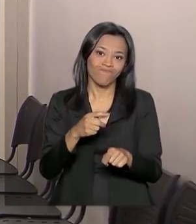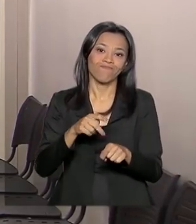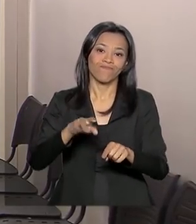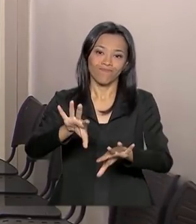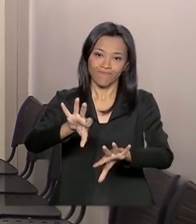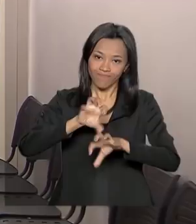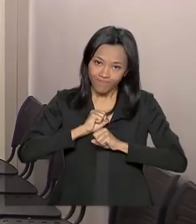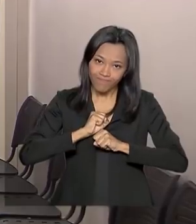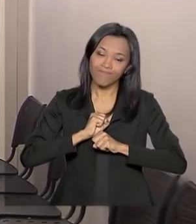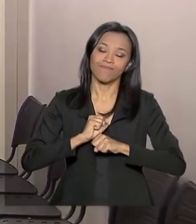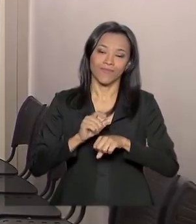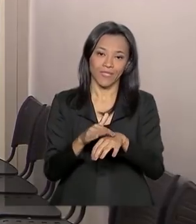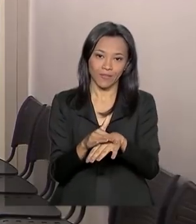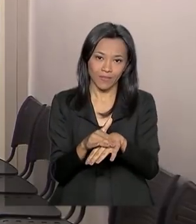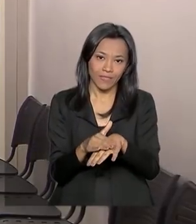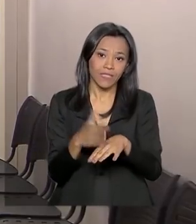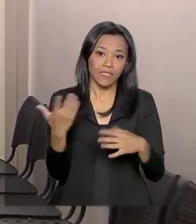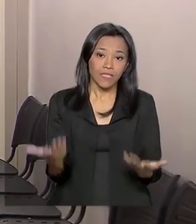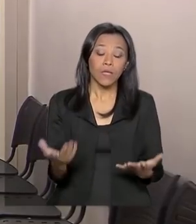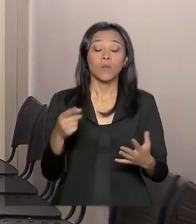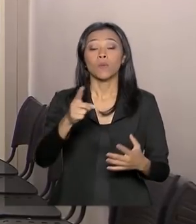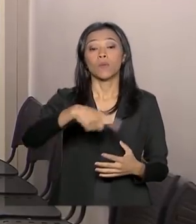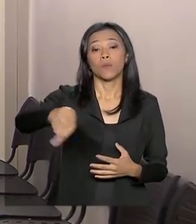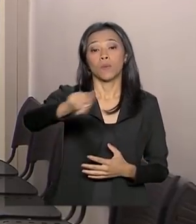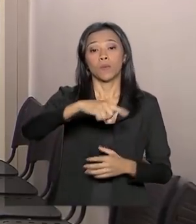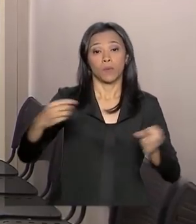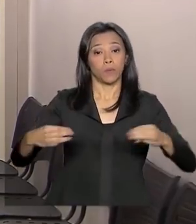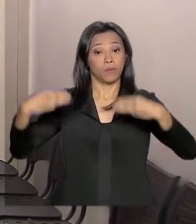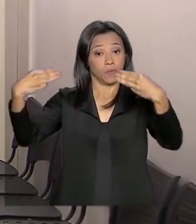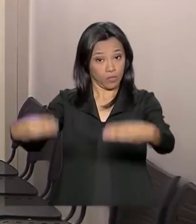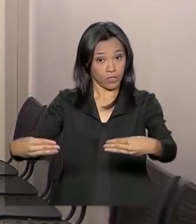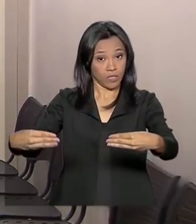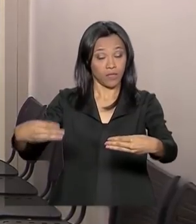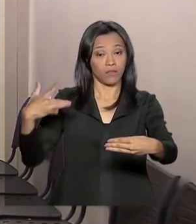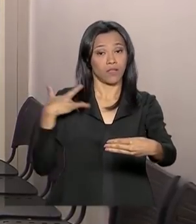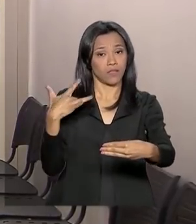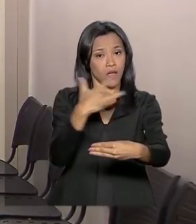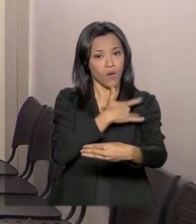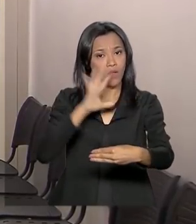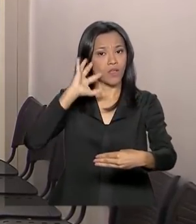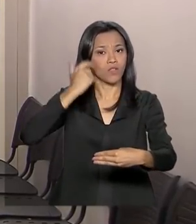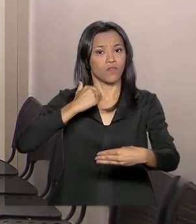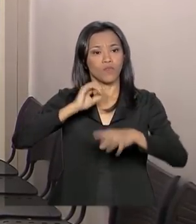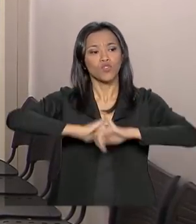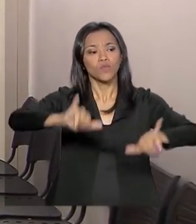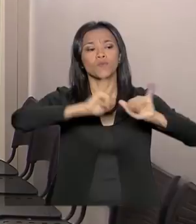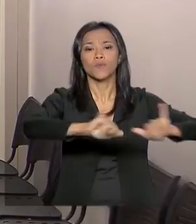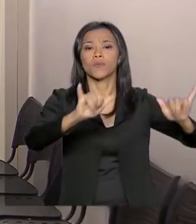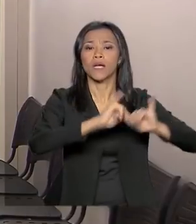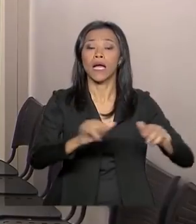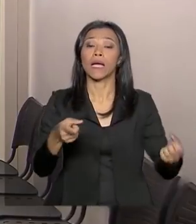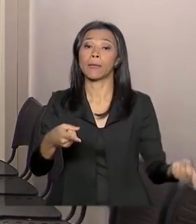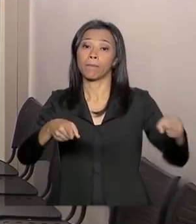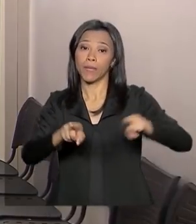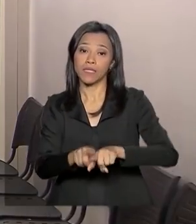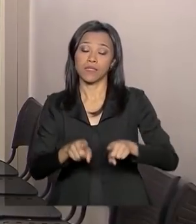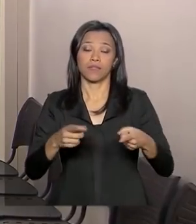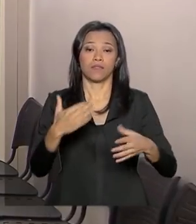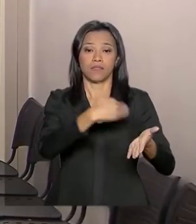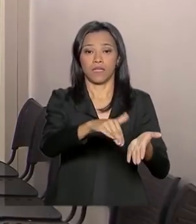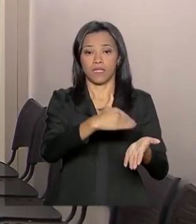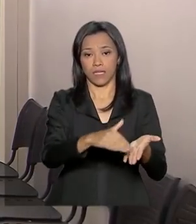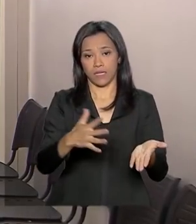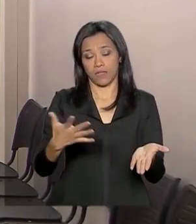infecções. Ministério da Saúde decidiu fazer esta campanha em parceria com a Secretaria de Saúde